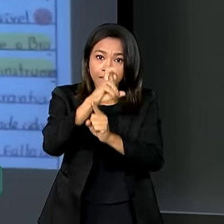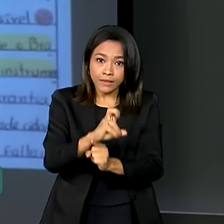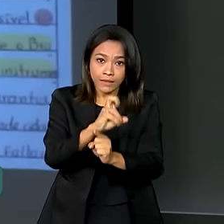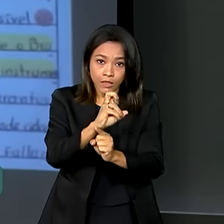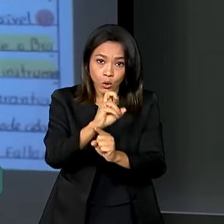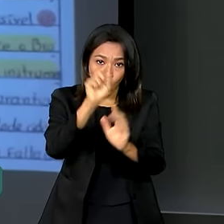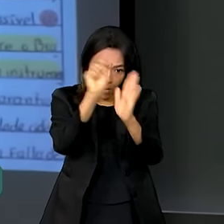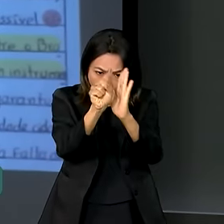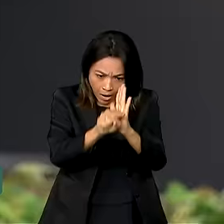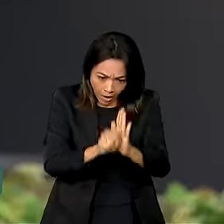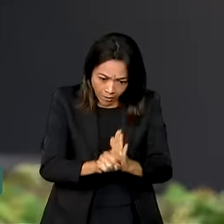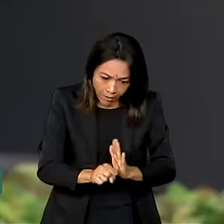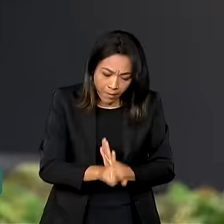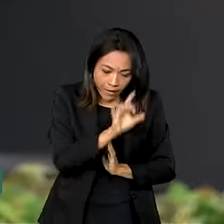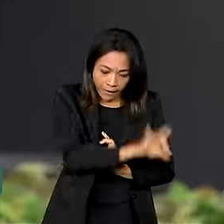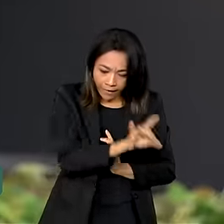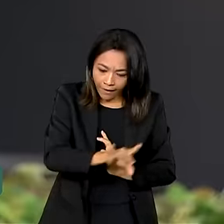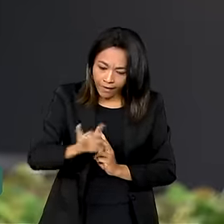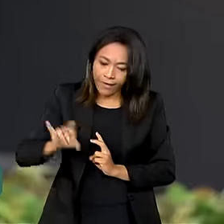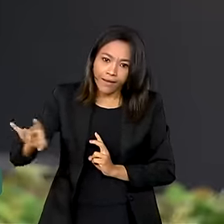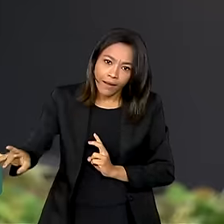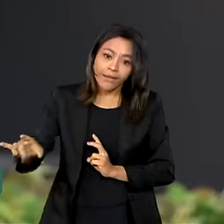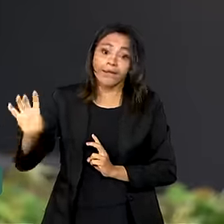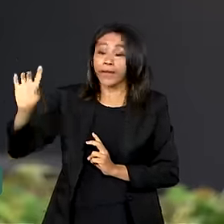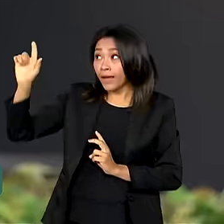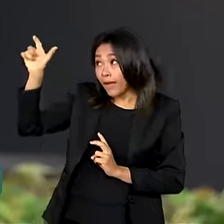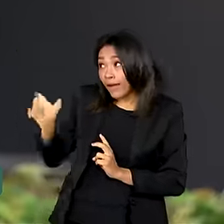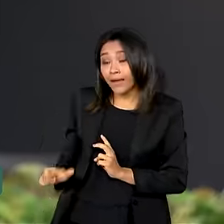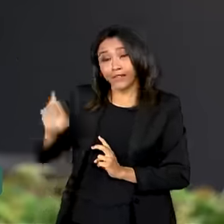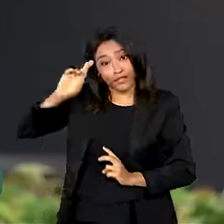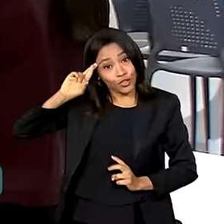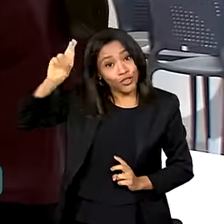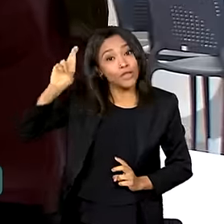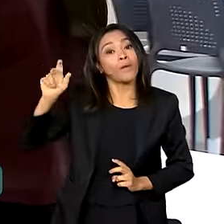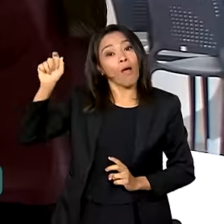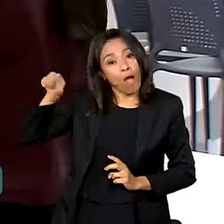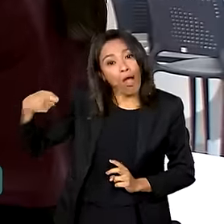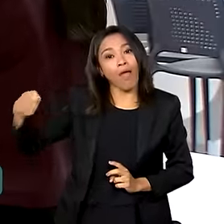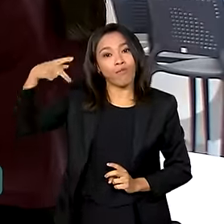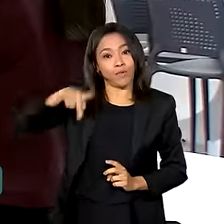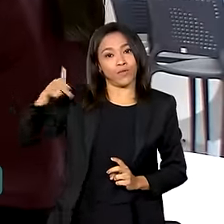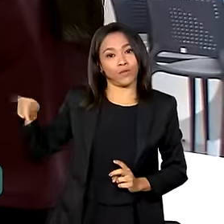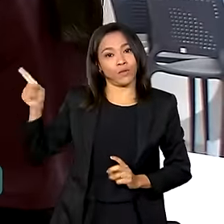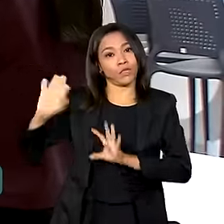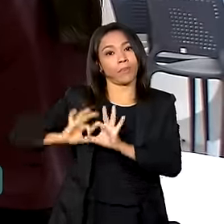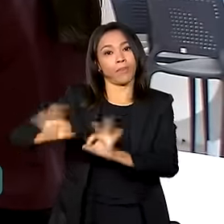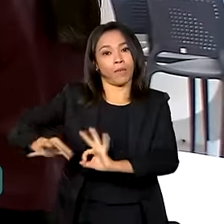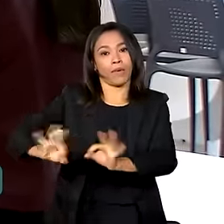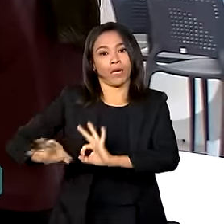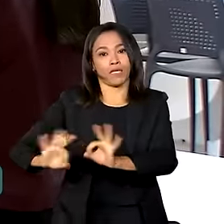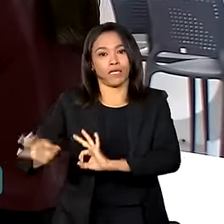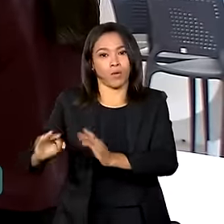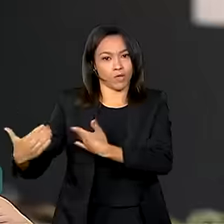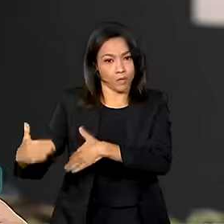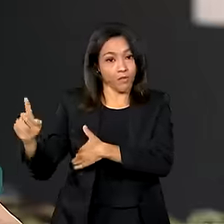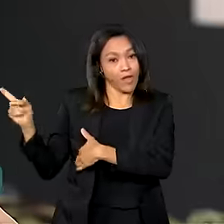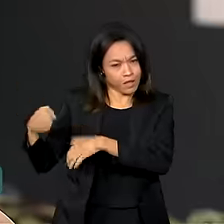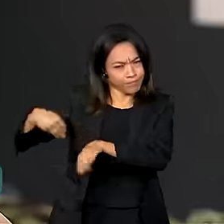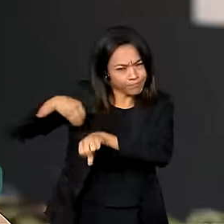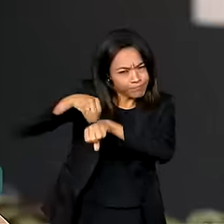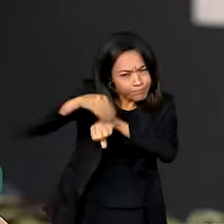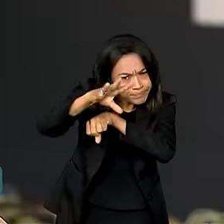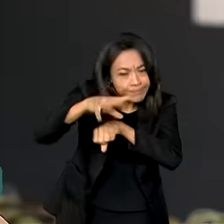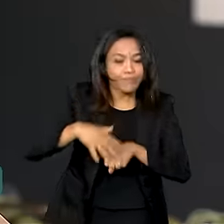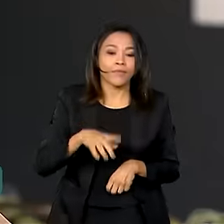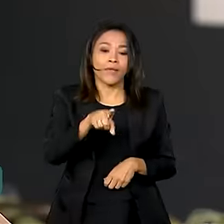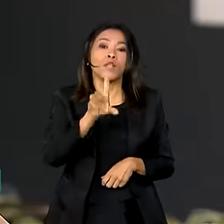área do conhecimento. E esse diretor e professor de cursinho preparatório dá a dica. Um